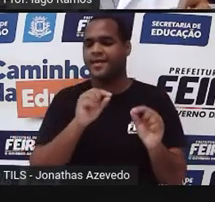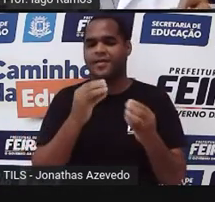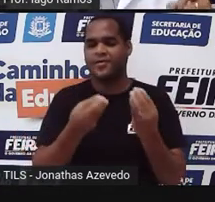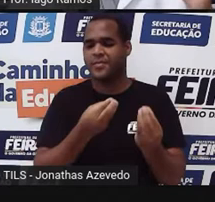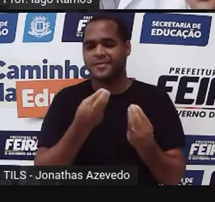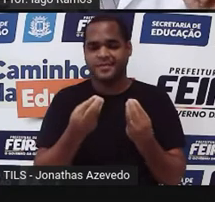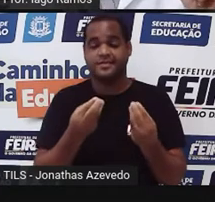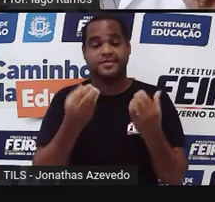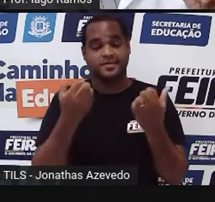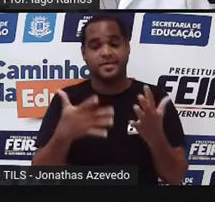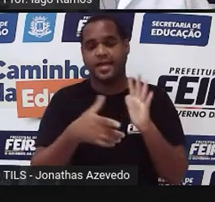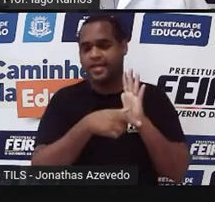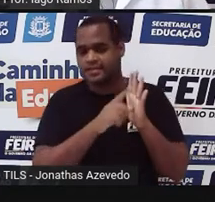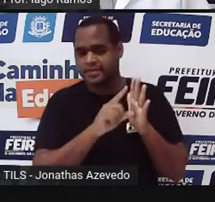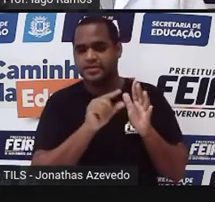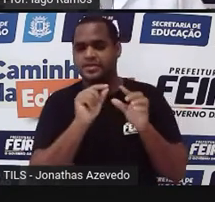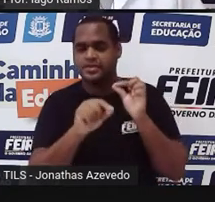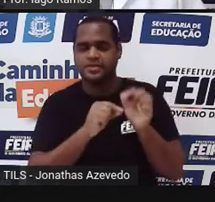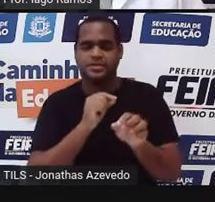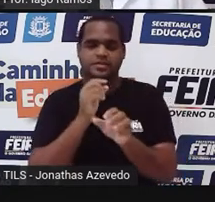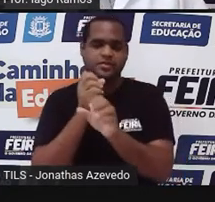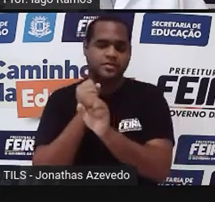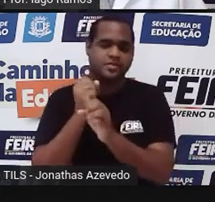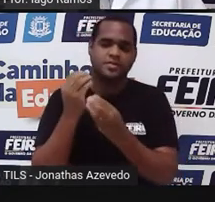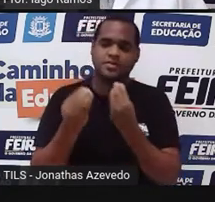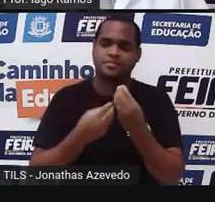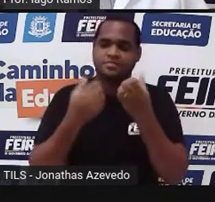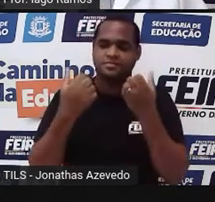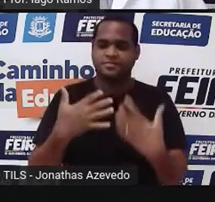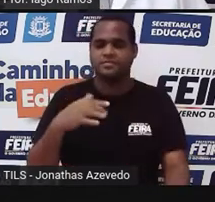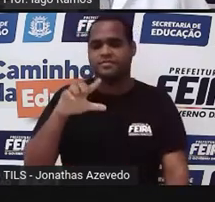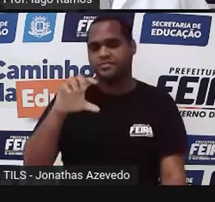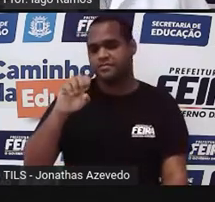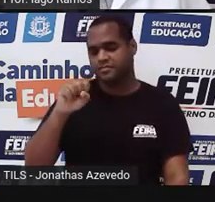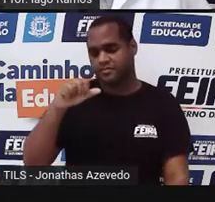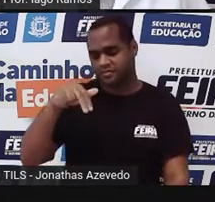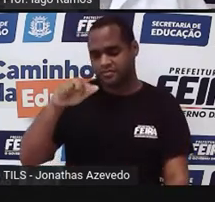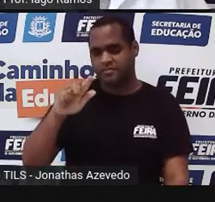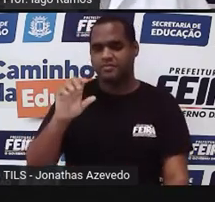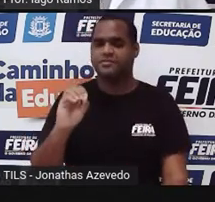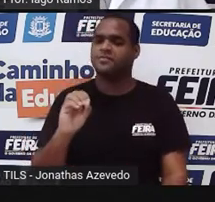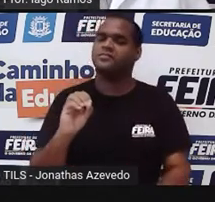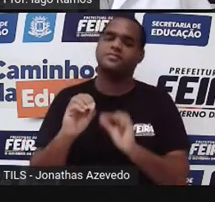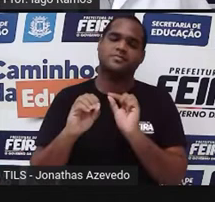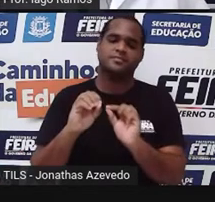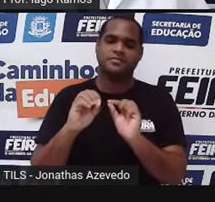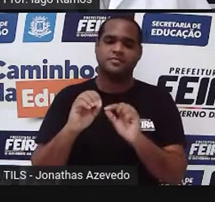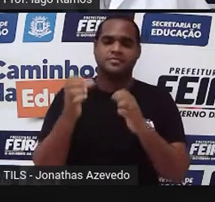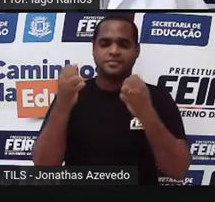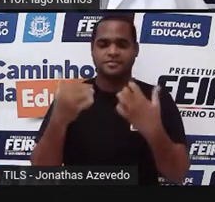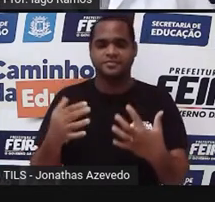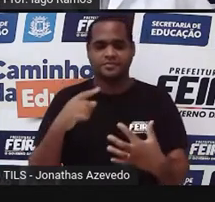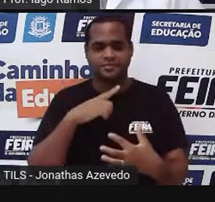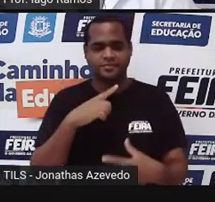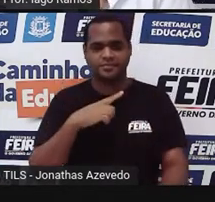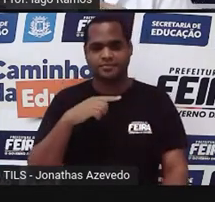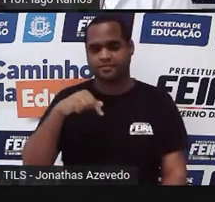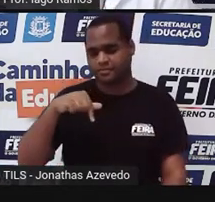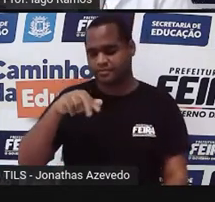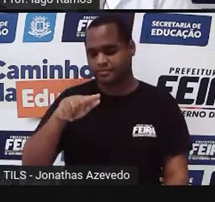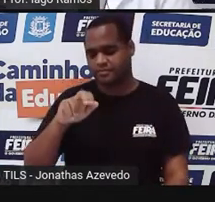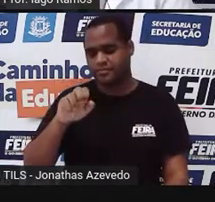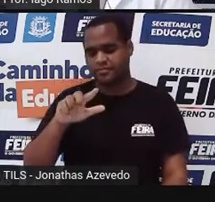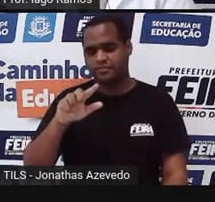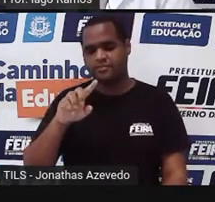Mas antes de eu dizer como, eu preciso dizer o que é o losango, né? O losango, ele é o quadrilátero